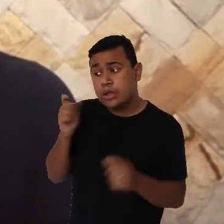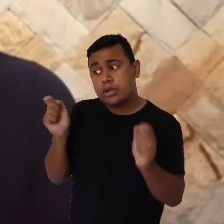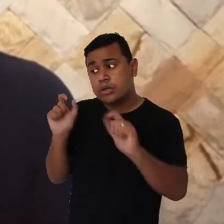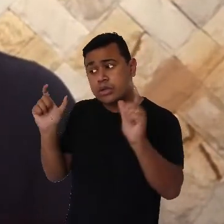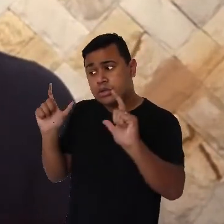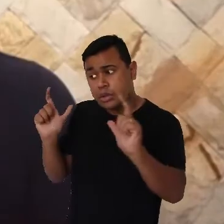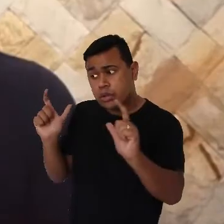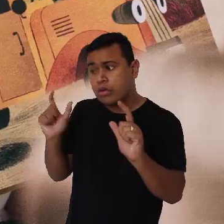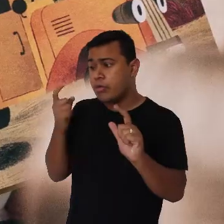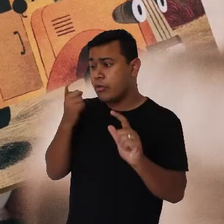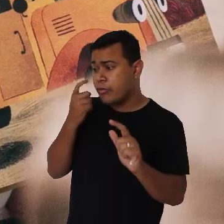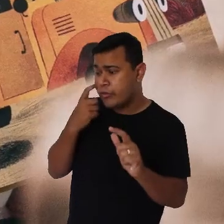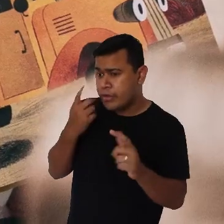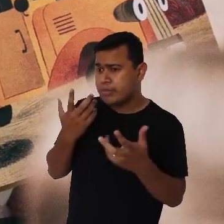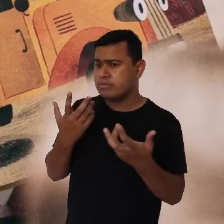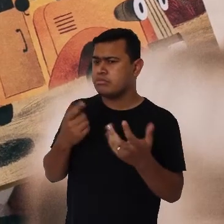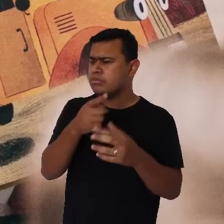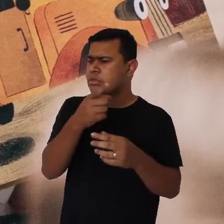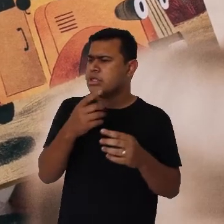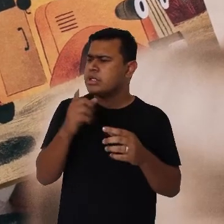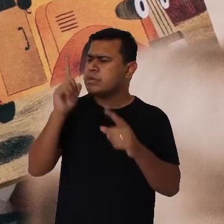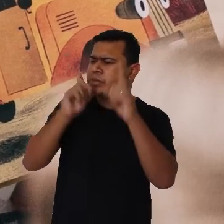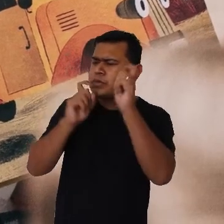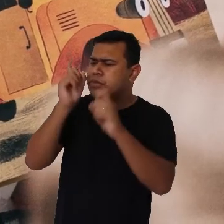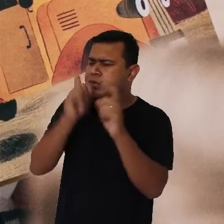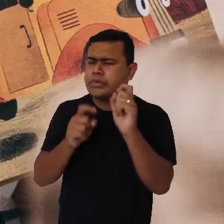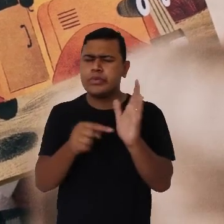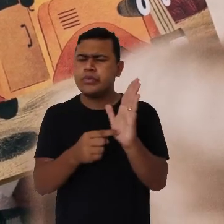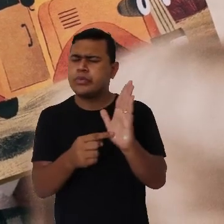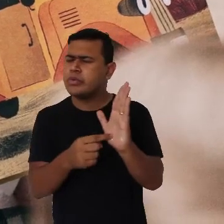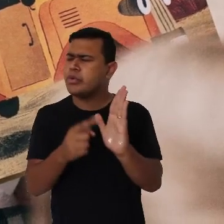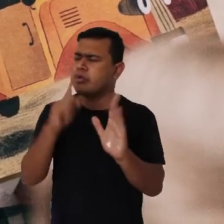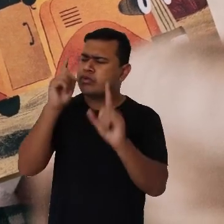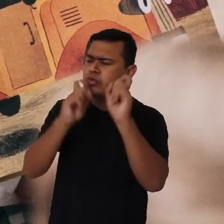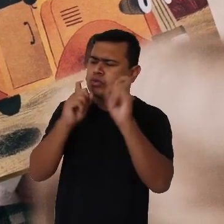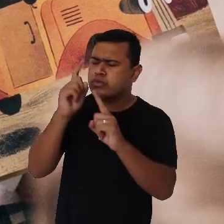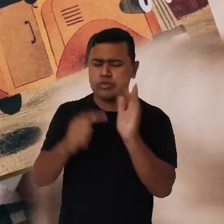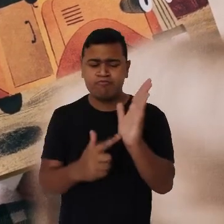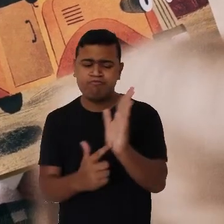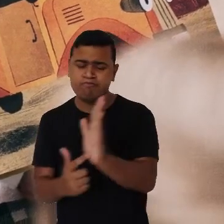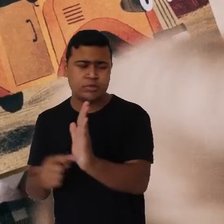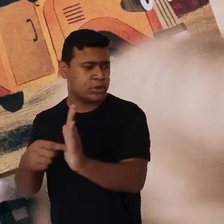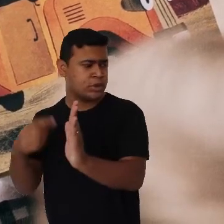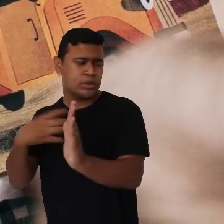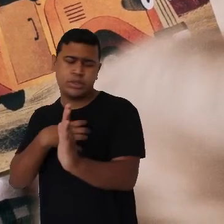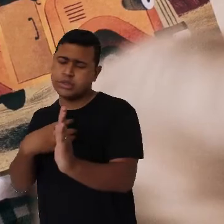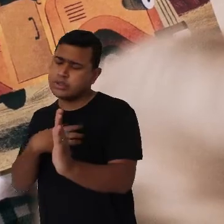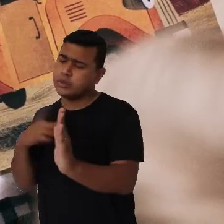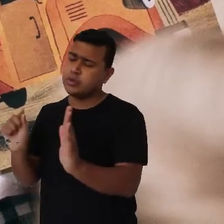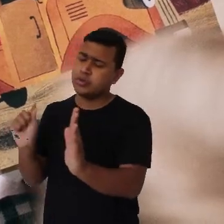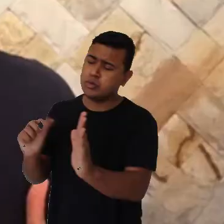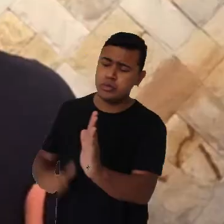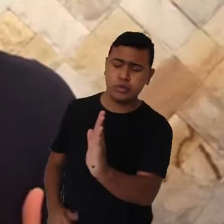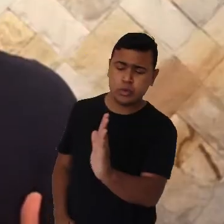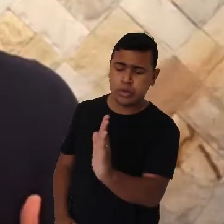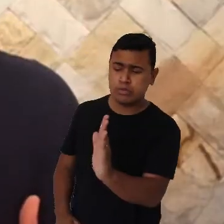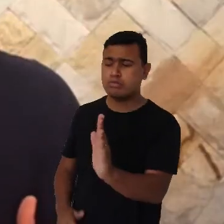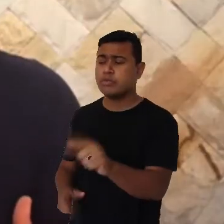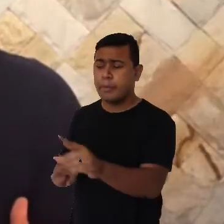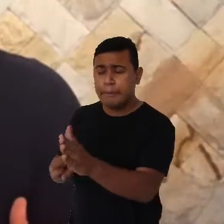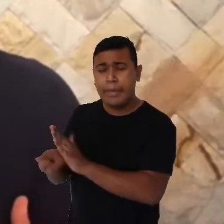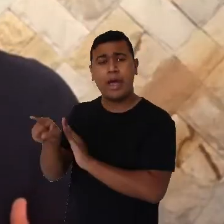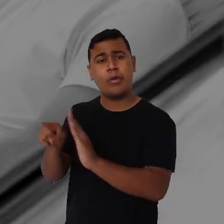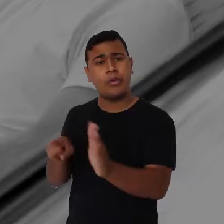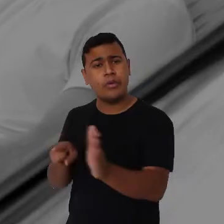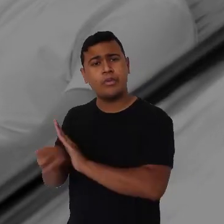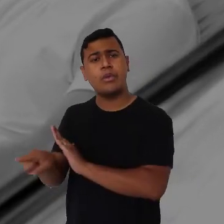expressões sociais dos personagens e perguntar o que eles estão sentindo, o que eles estão sentindo aquelas emoções,